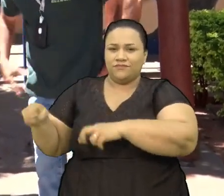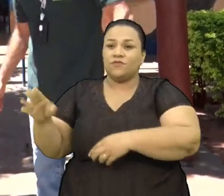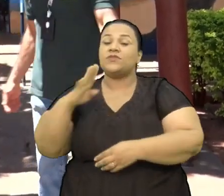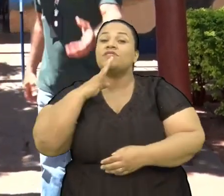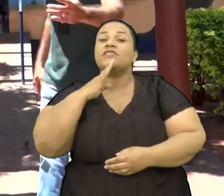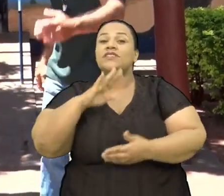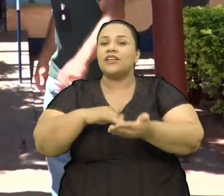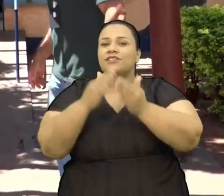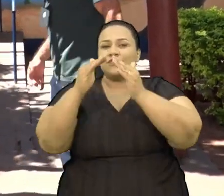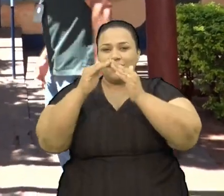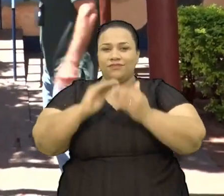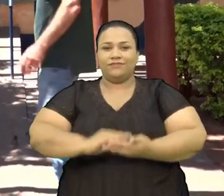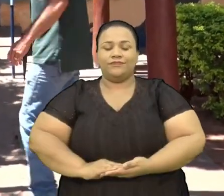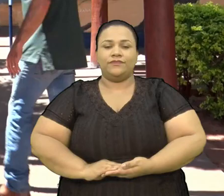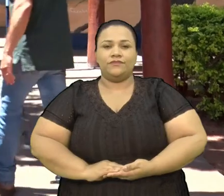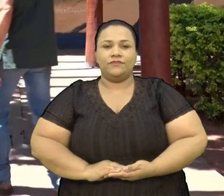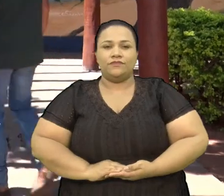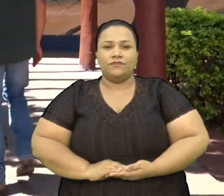pouquinho a escola? Vamos lá gente